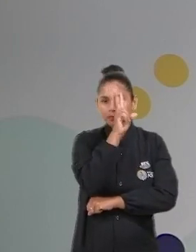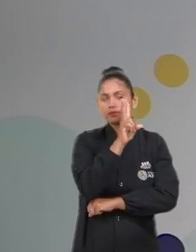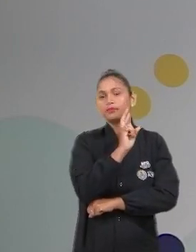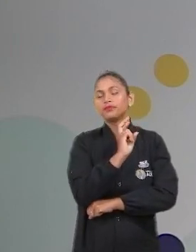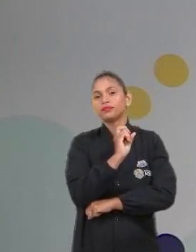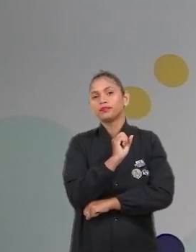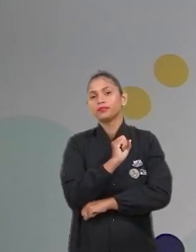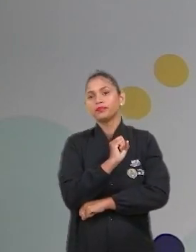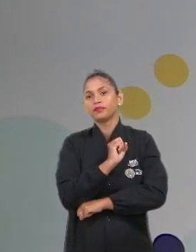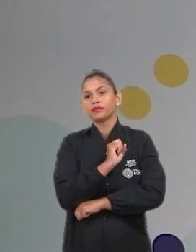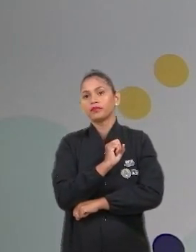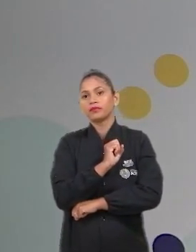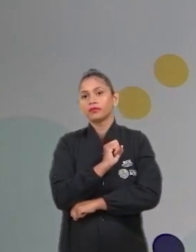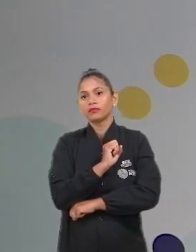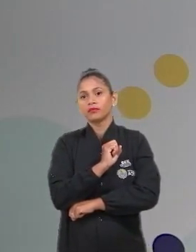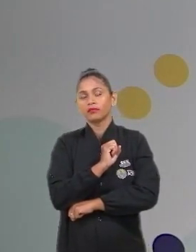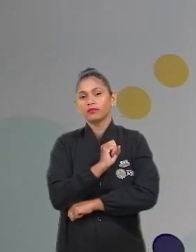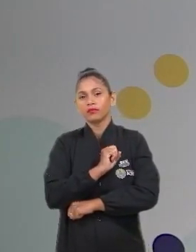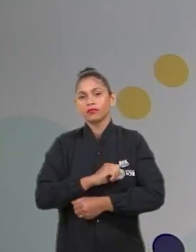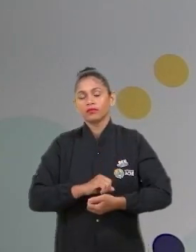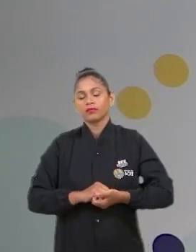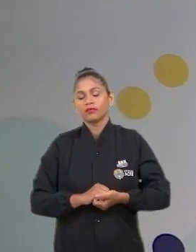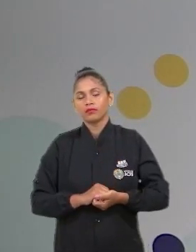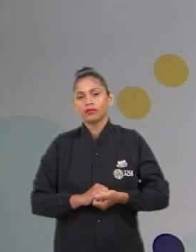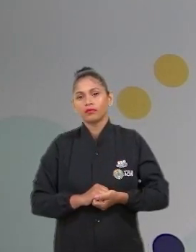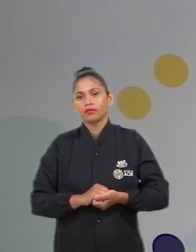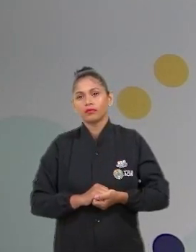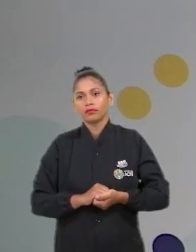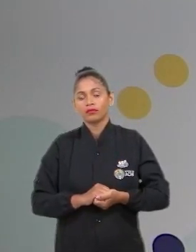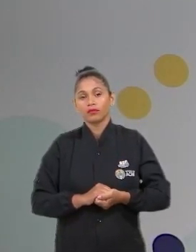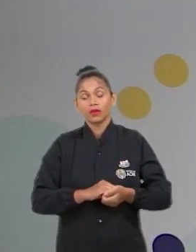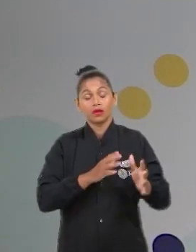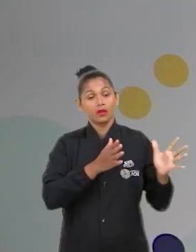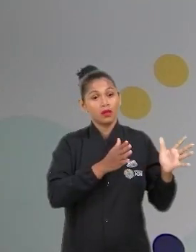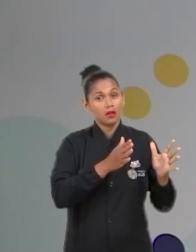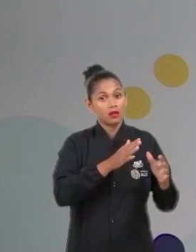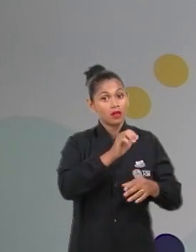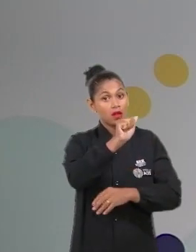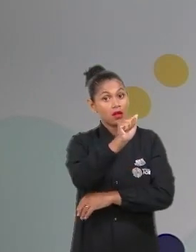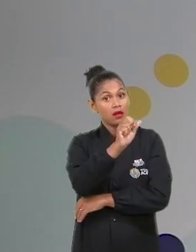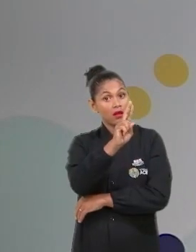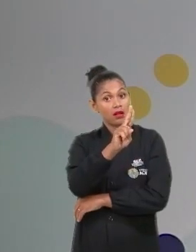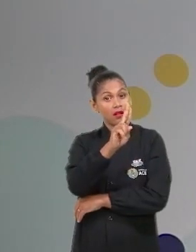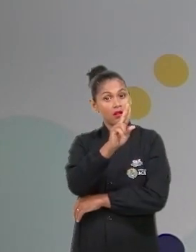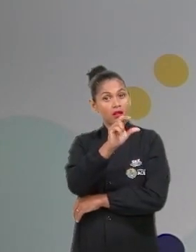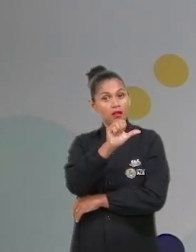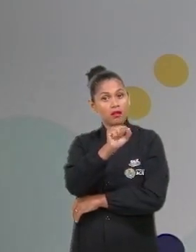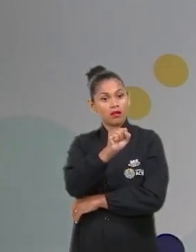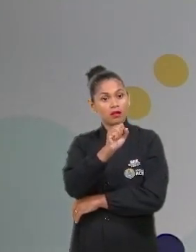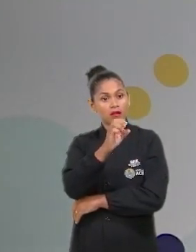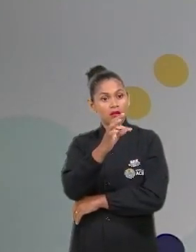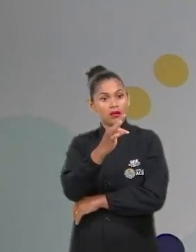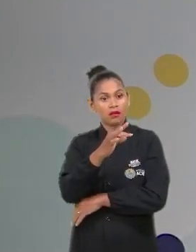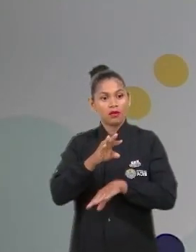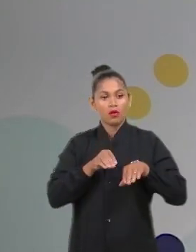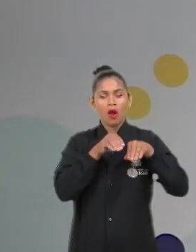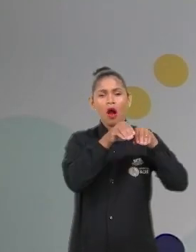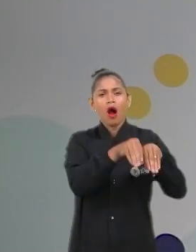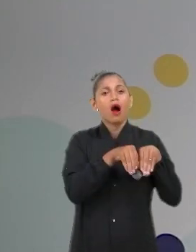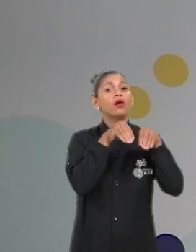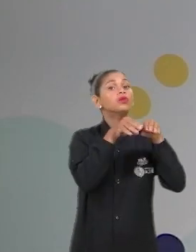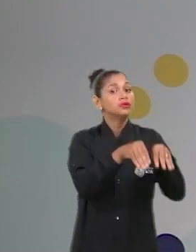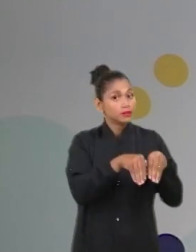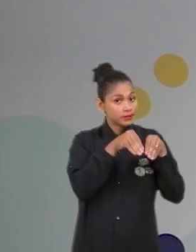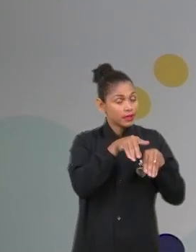um caso na Austrália. E, vixe, eu fui para longe. Austrália, terra distante. Então,